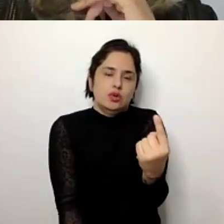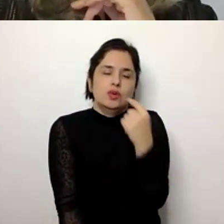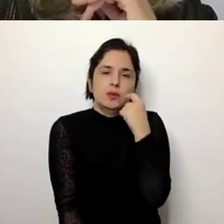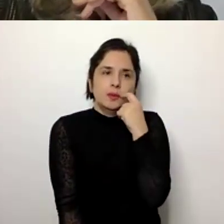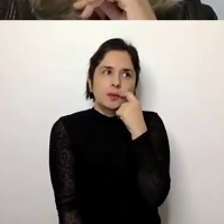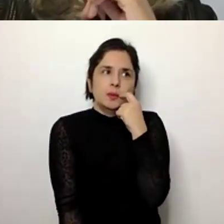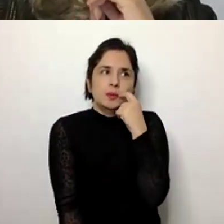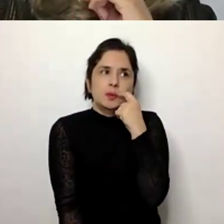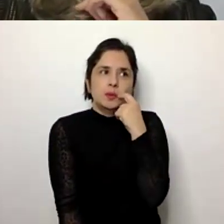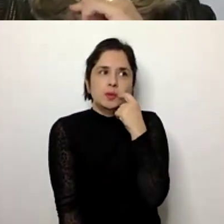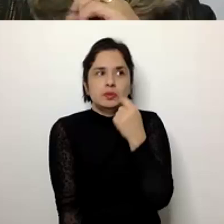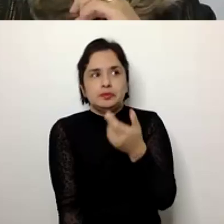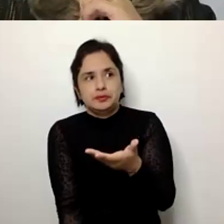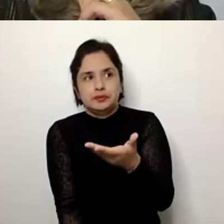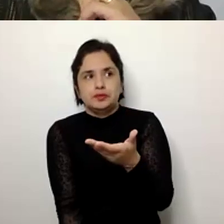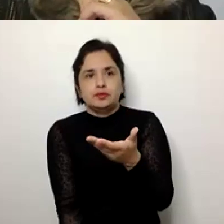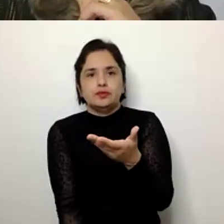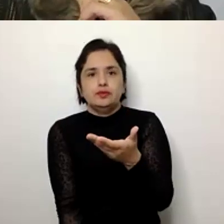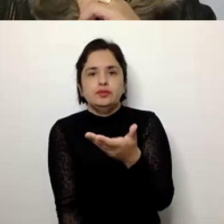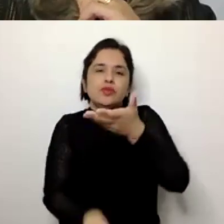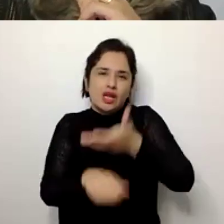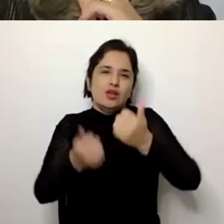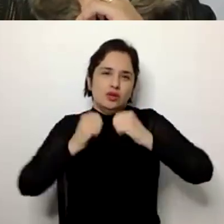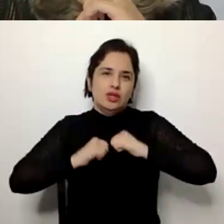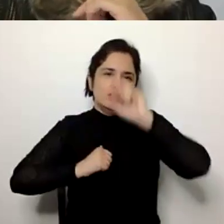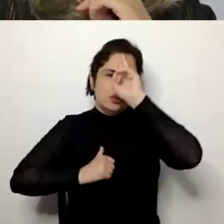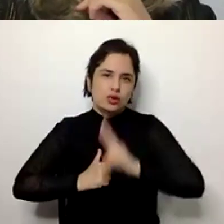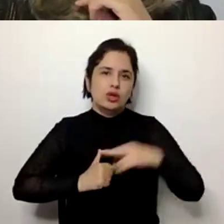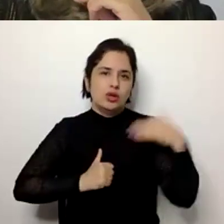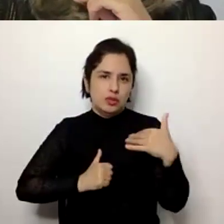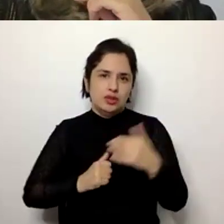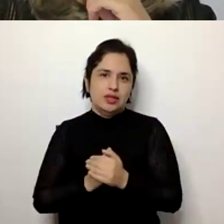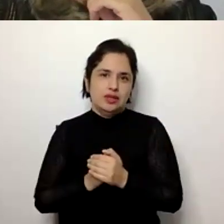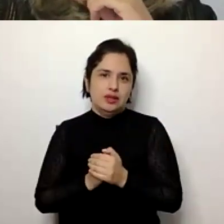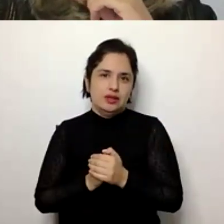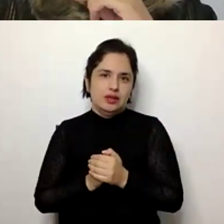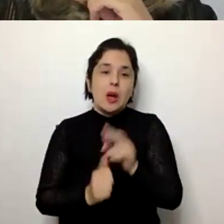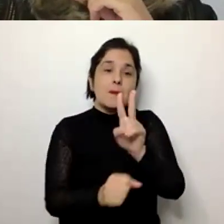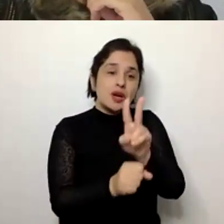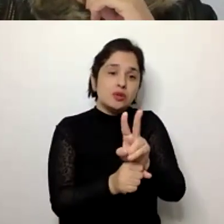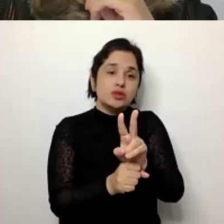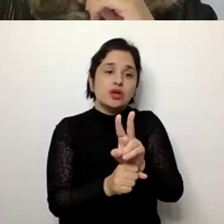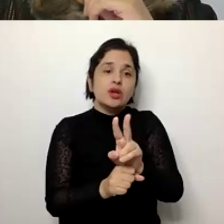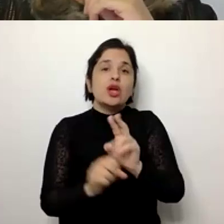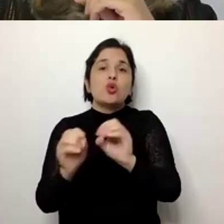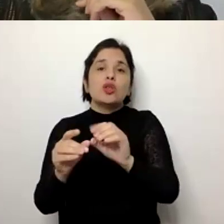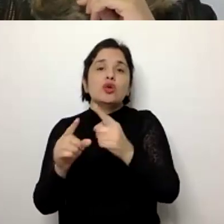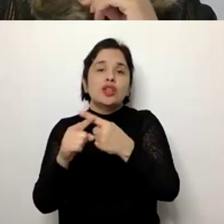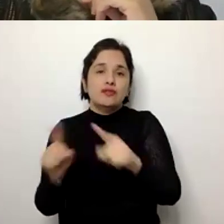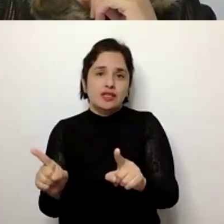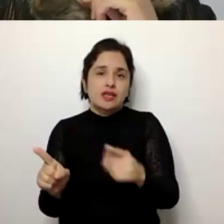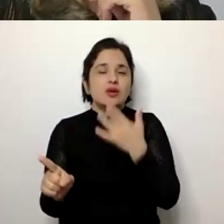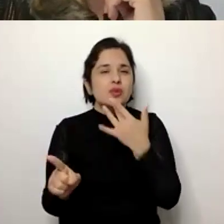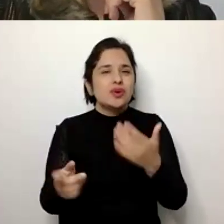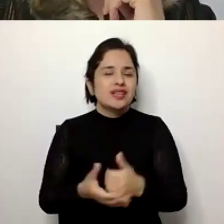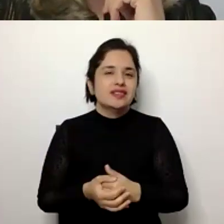E, por tanto, há um desafio e um papel importante que está dado aí para os professores ou os educadores diferenciais, porque